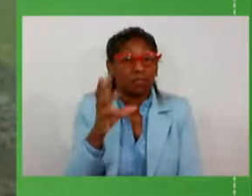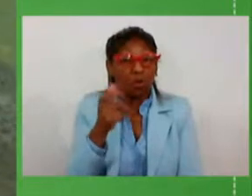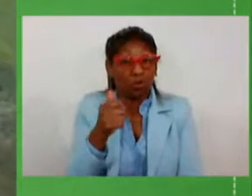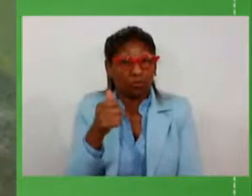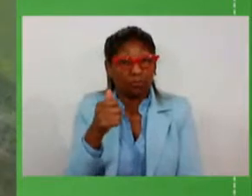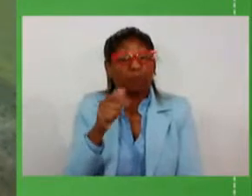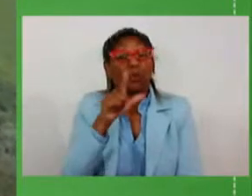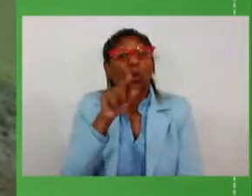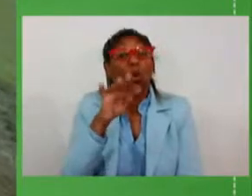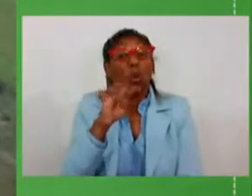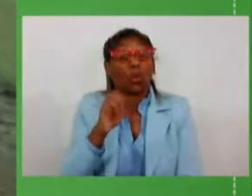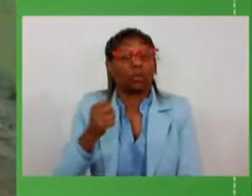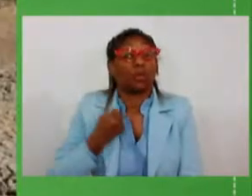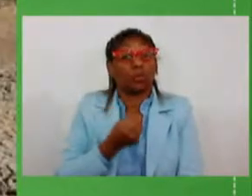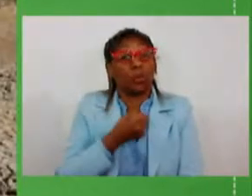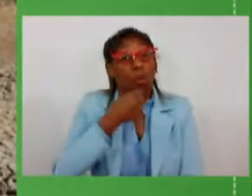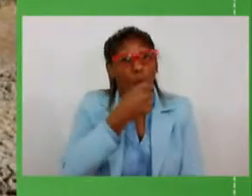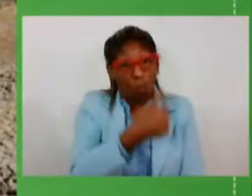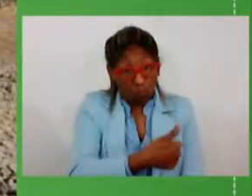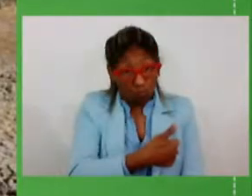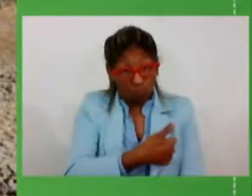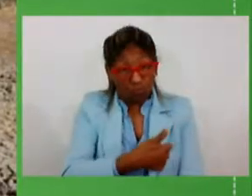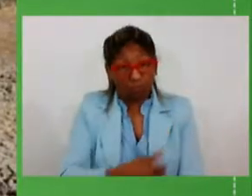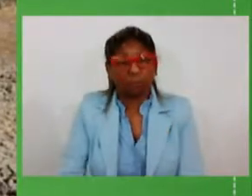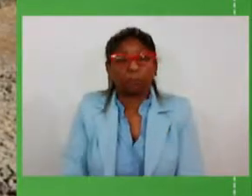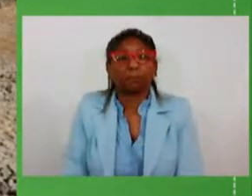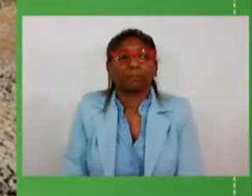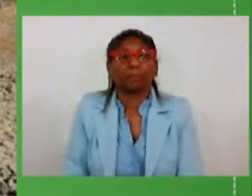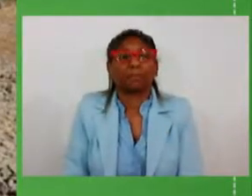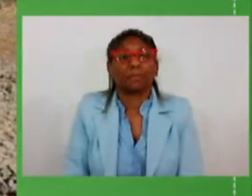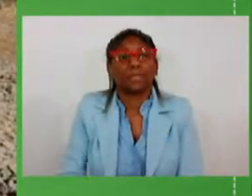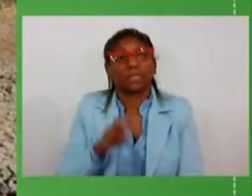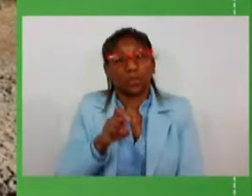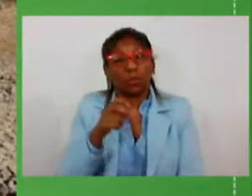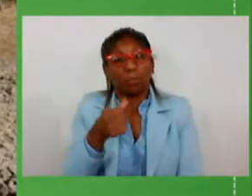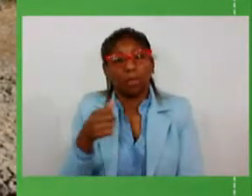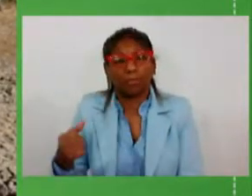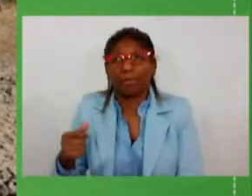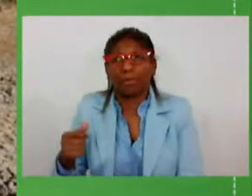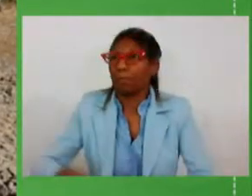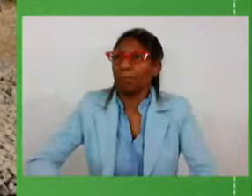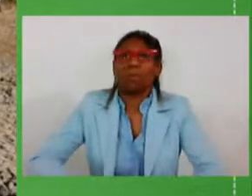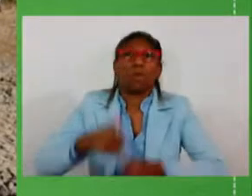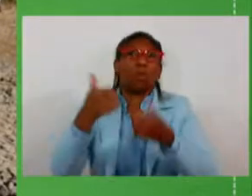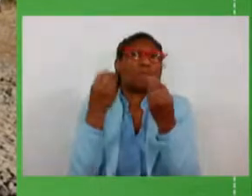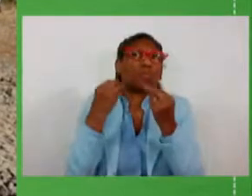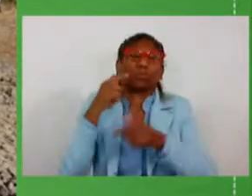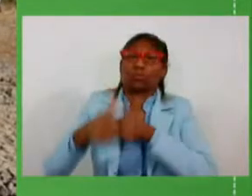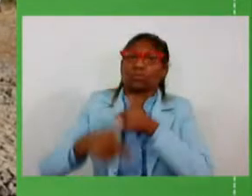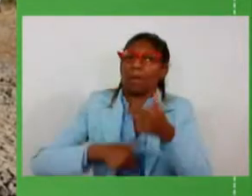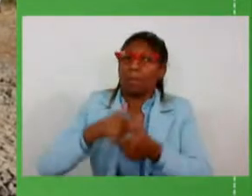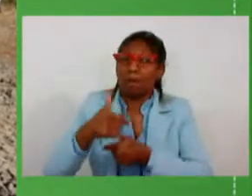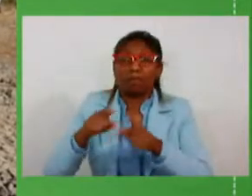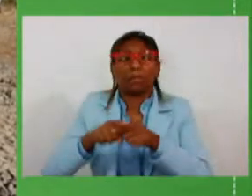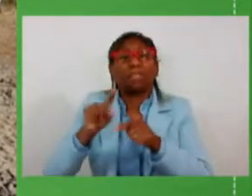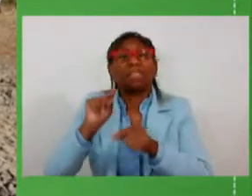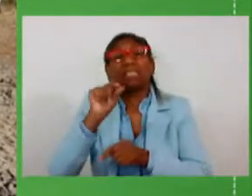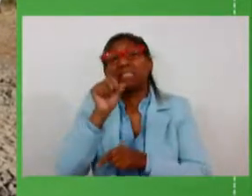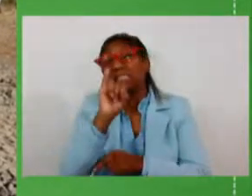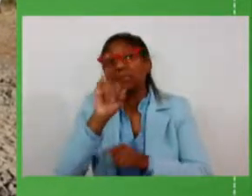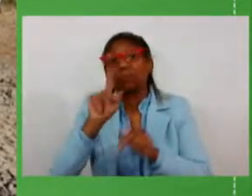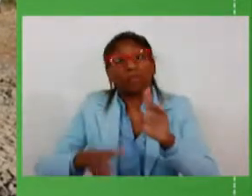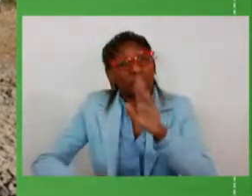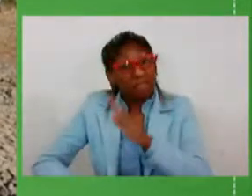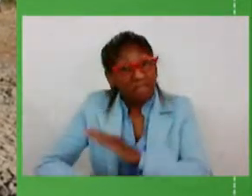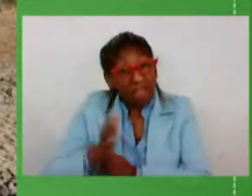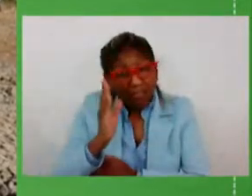566 melhorou e muito para quem trabalha em cima e para quem vai viajar mesmo para quem vai sair lá